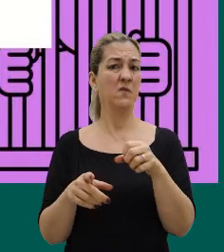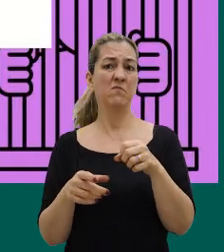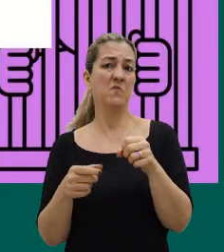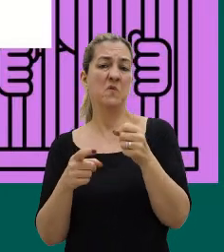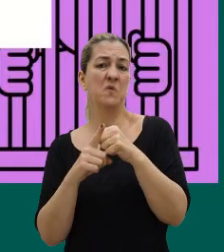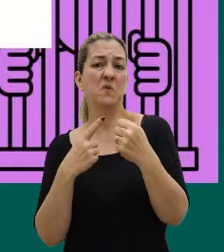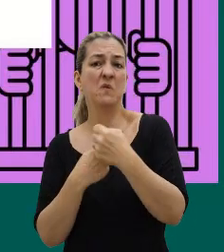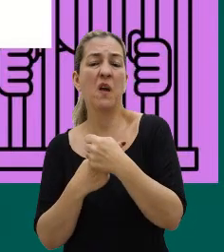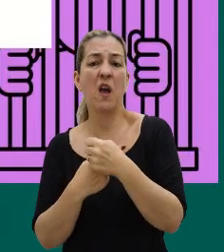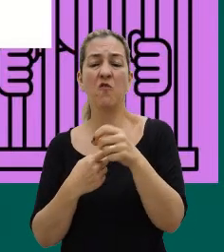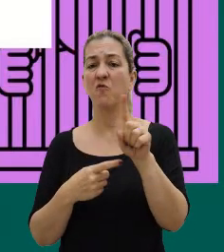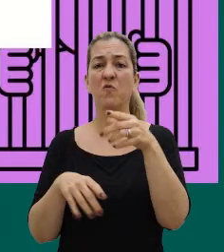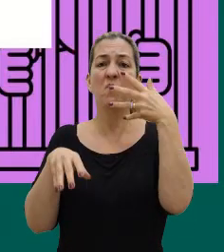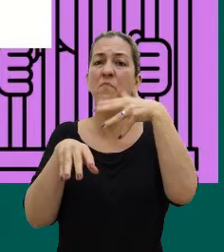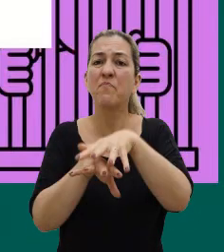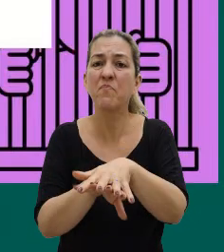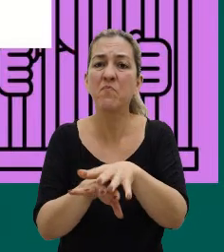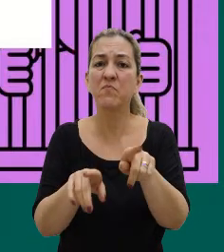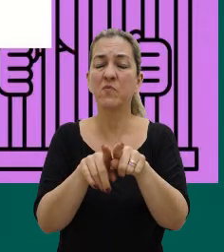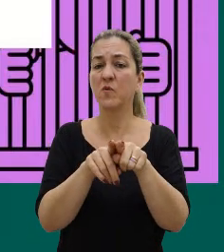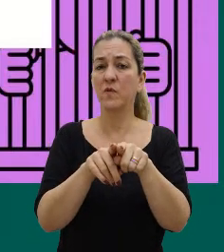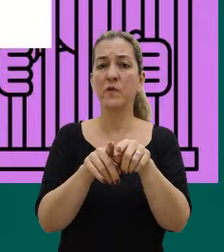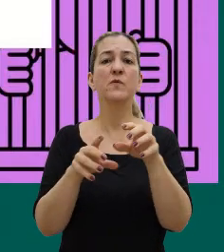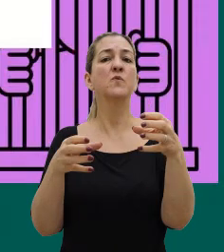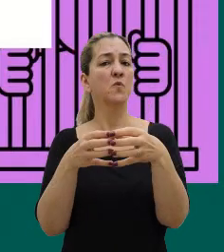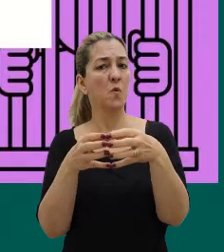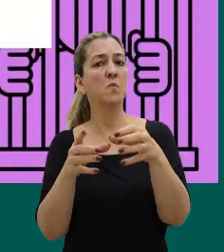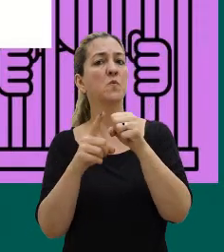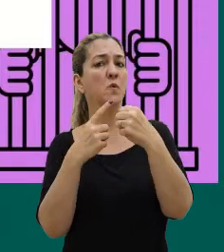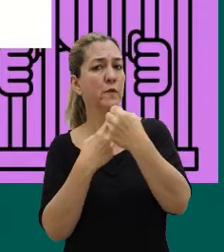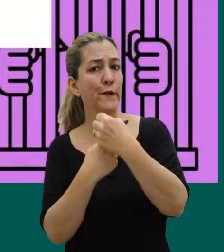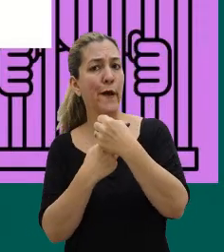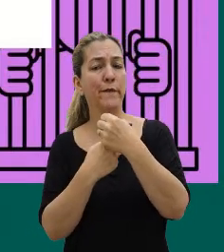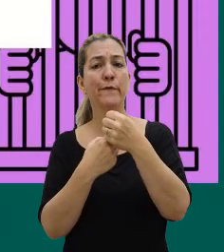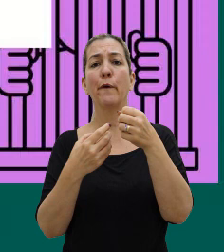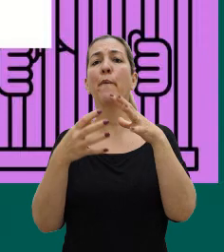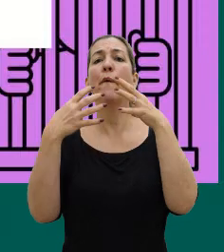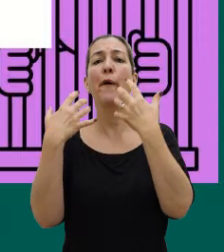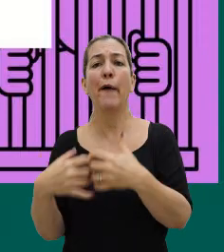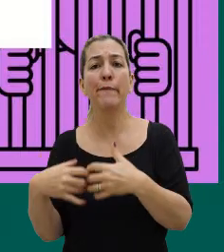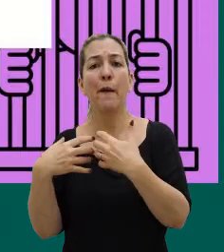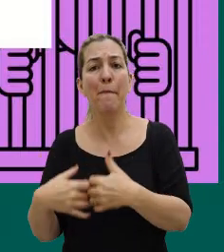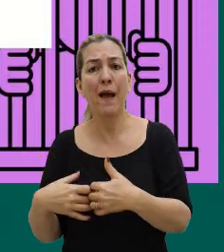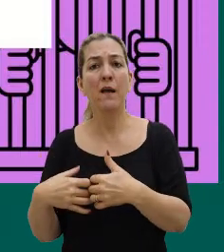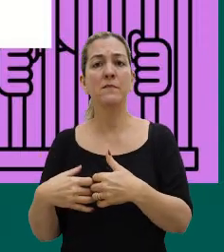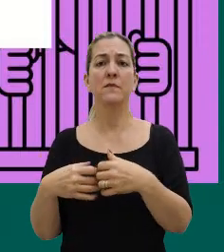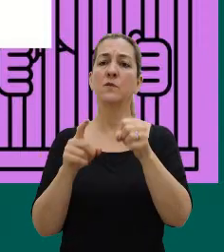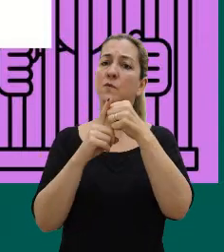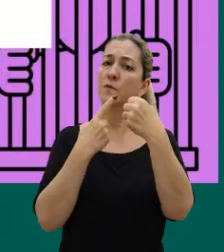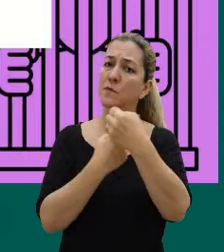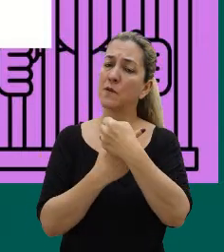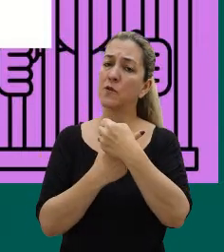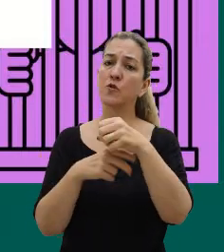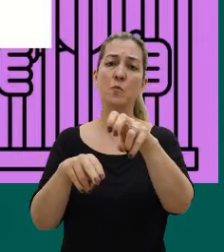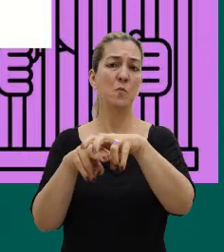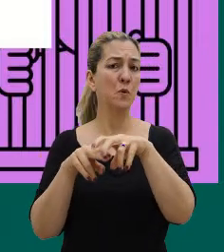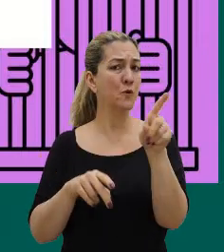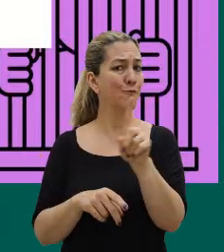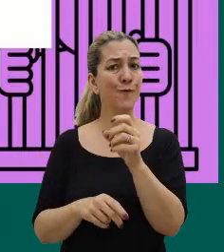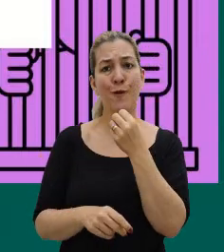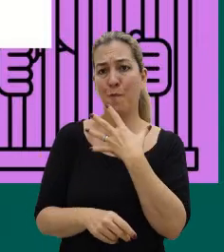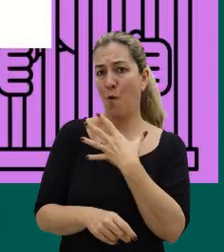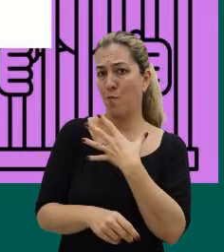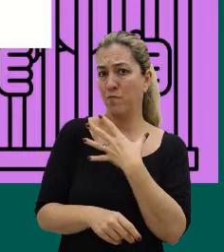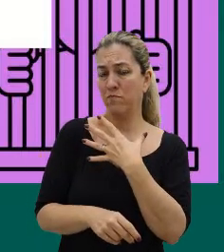consegue se integrar nos grupos sociais, e por conta disso, então, atrapalha a sociedade, e por isso, então, era enviado para esses